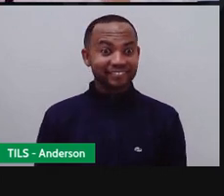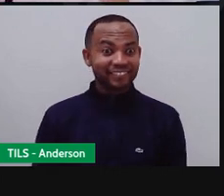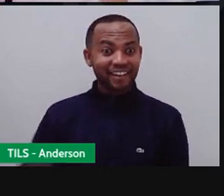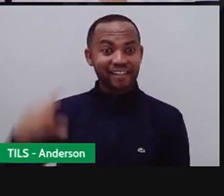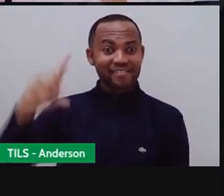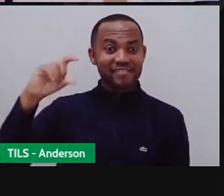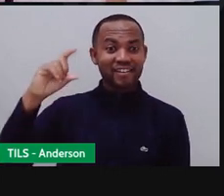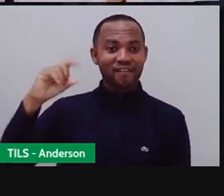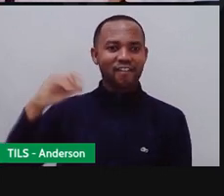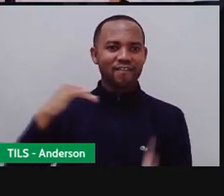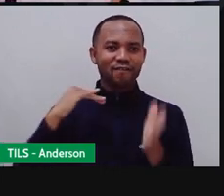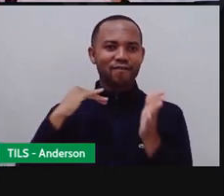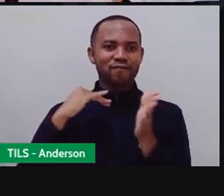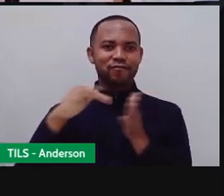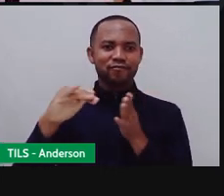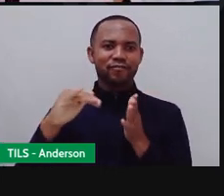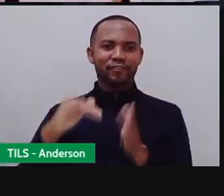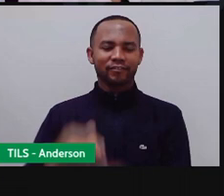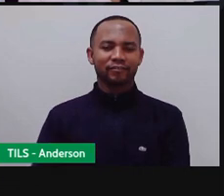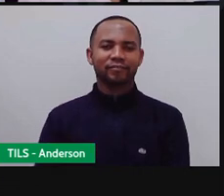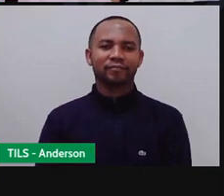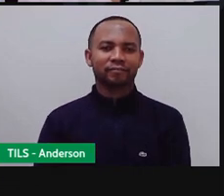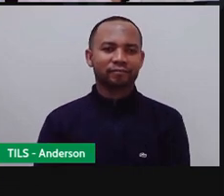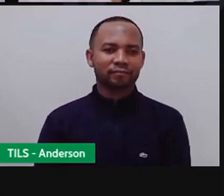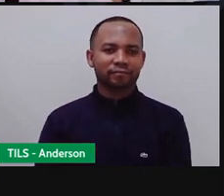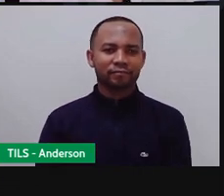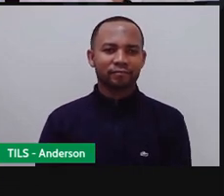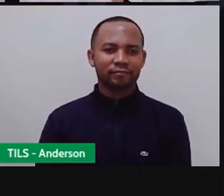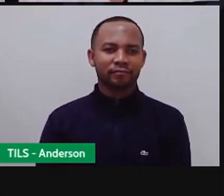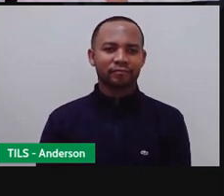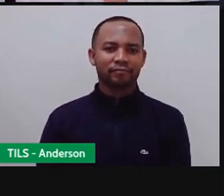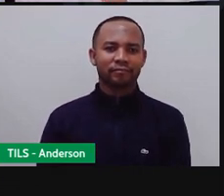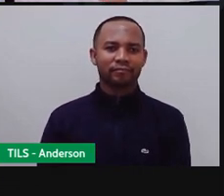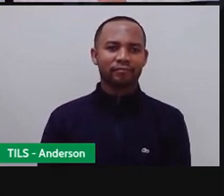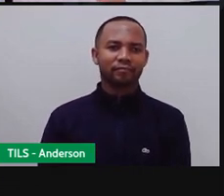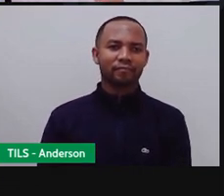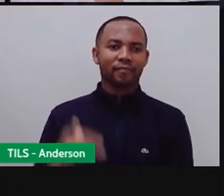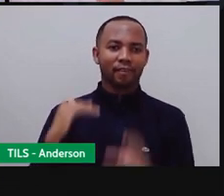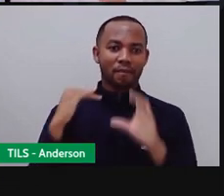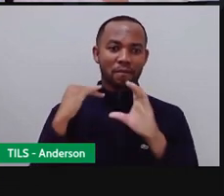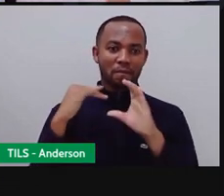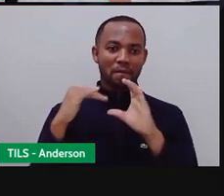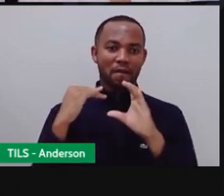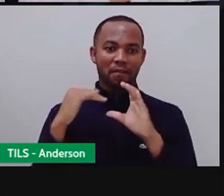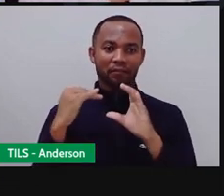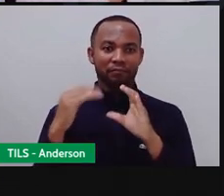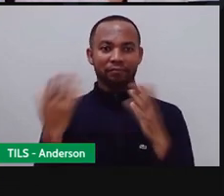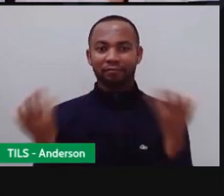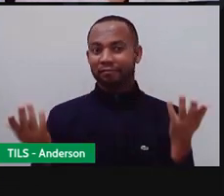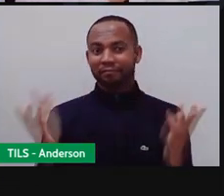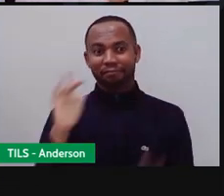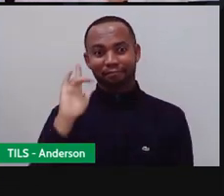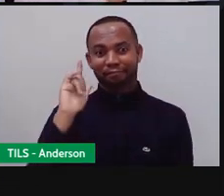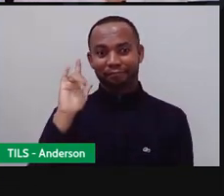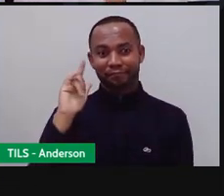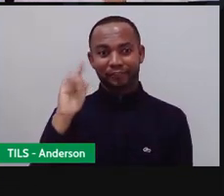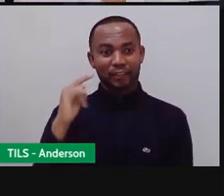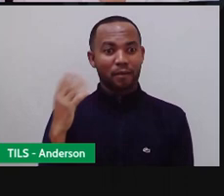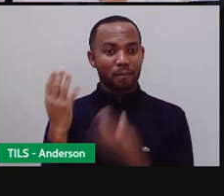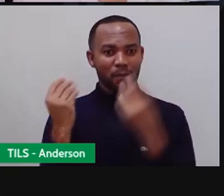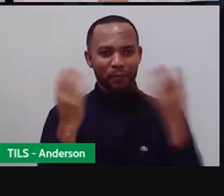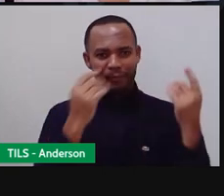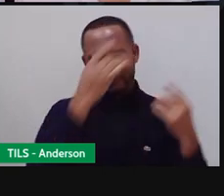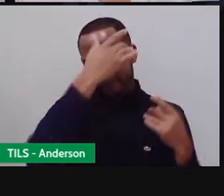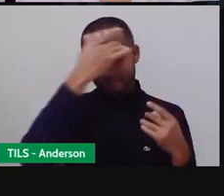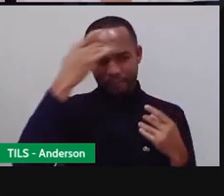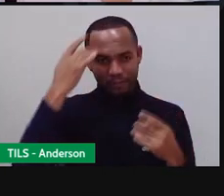Acabei de tirar uma foto e vou simplesmente fazer o quê? Publicar no meu History no Instagram. Então, milhares